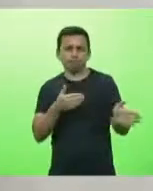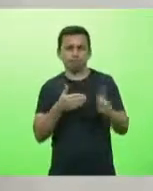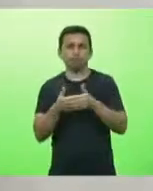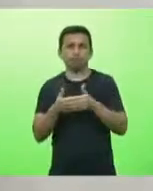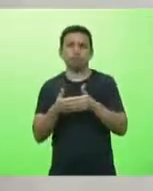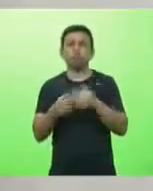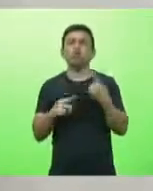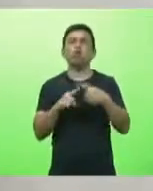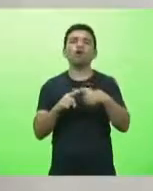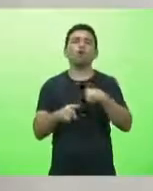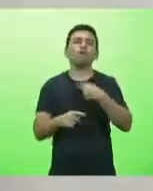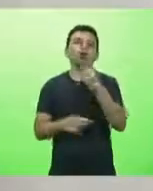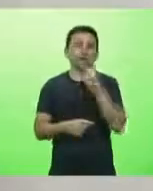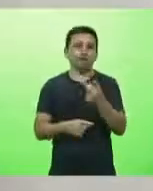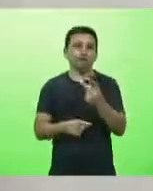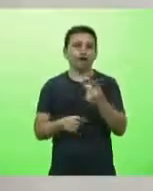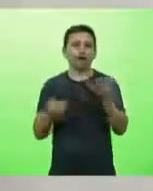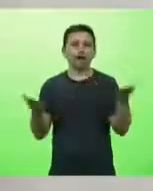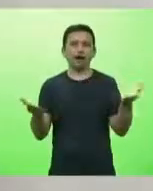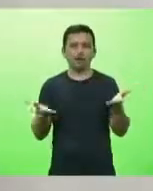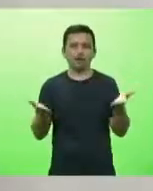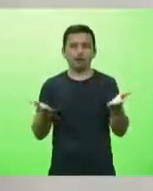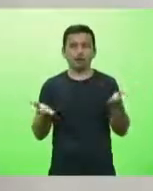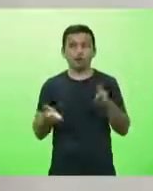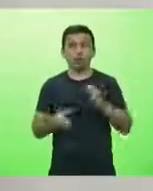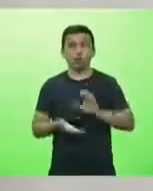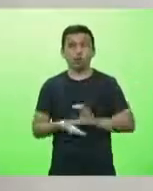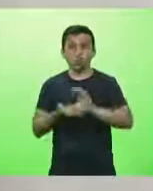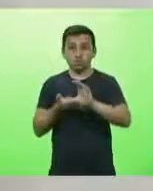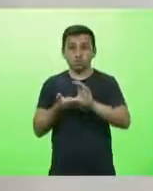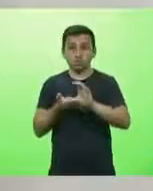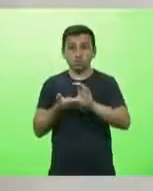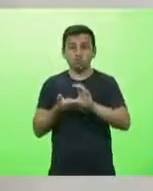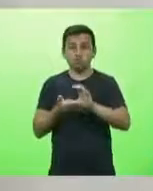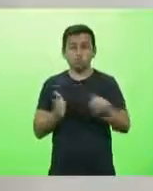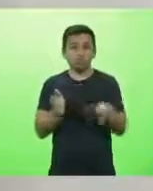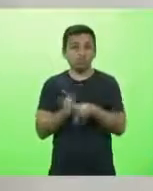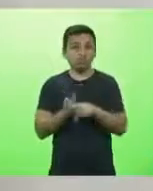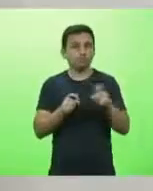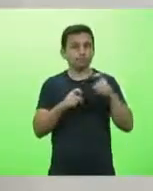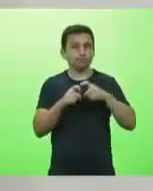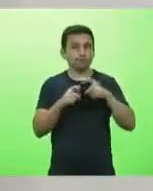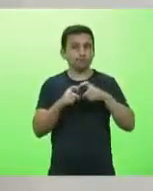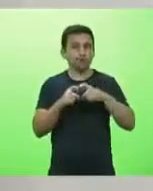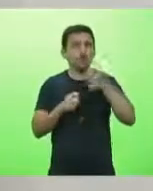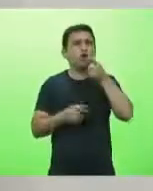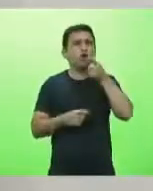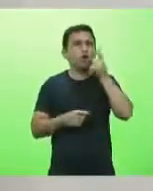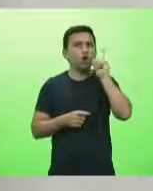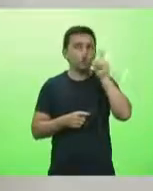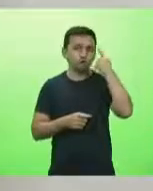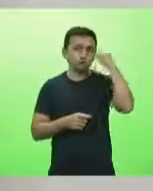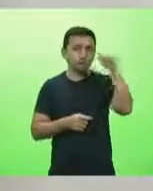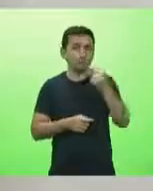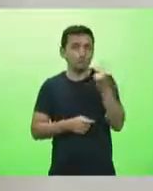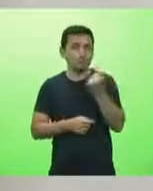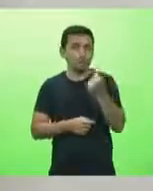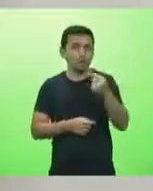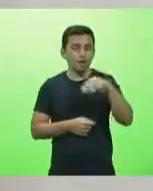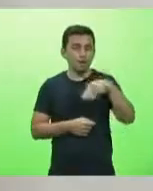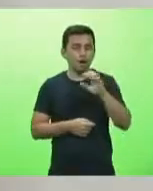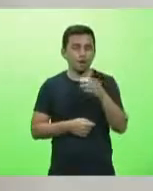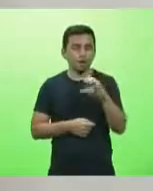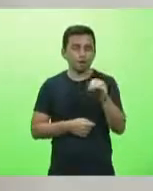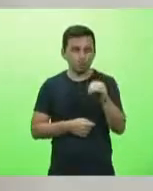por que eu digo isso? Recentemente, o Conselho Regional de Medicina, aliás, recentemente não, foi ontem, dia 1º de março, o Conselho